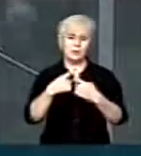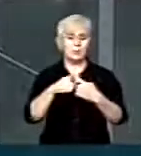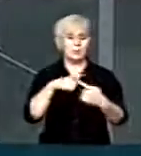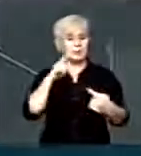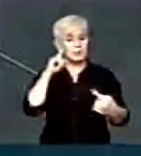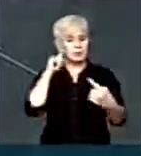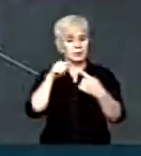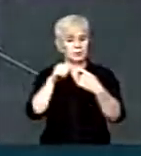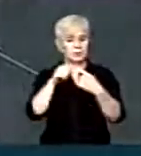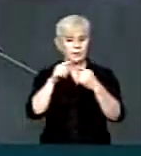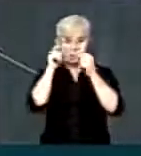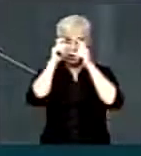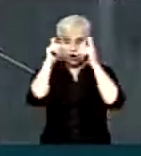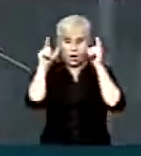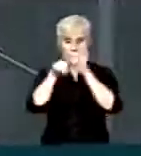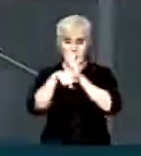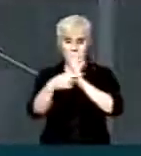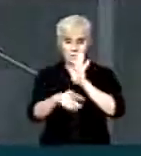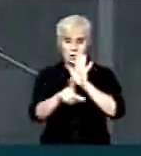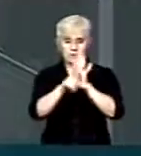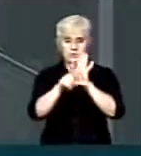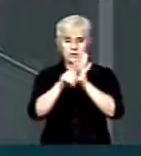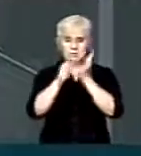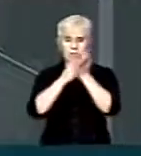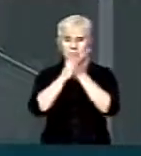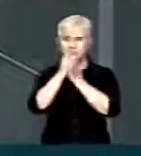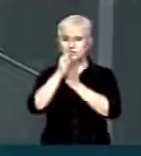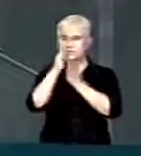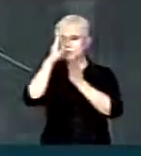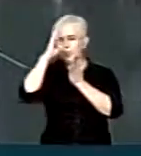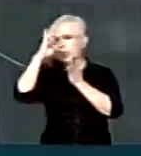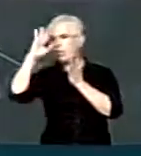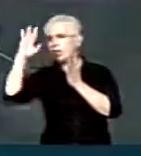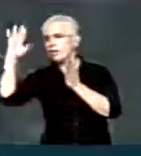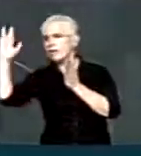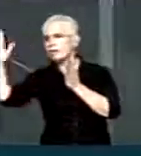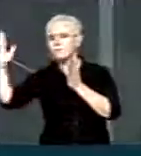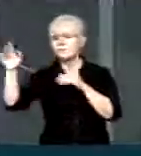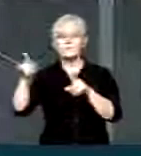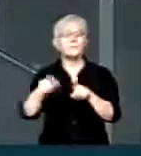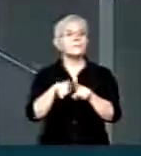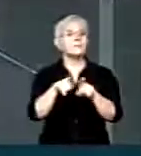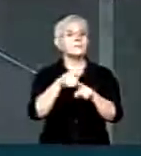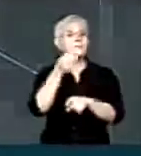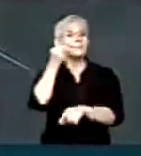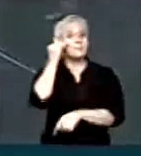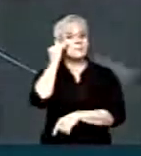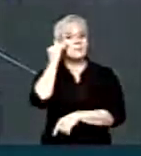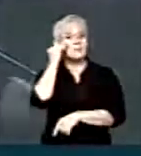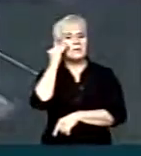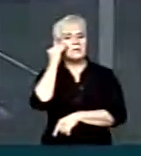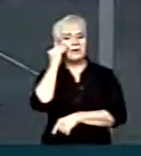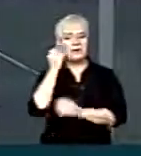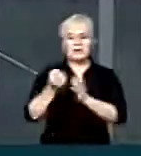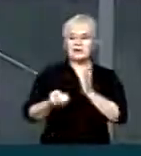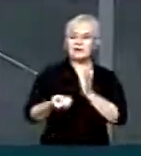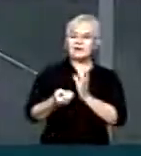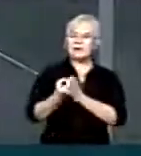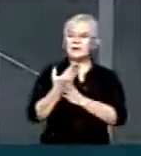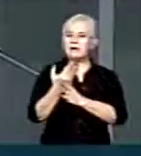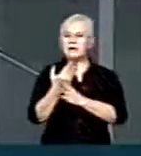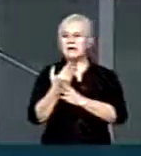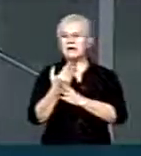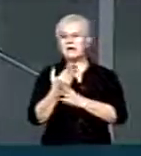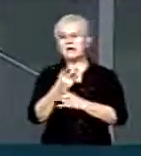do requerimento que cria, que prevê a criação da comissão especial Que vai acompanhar investigações sobre possíveis propinas a